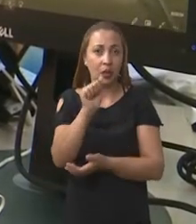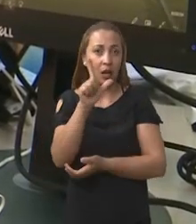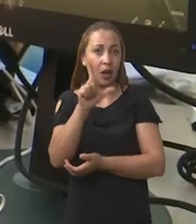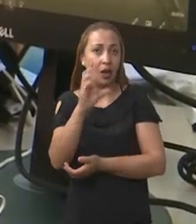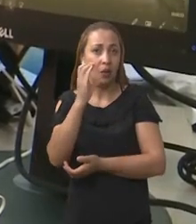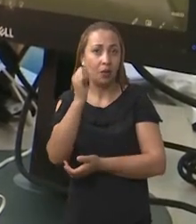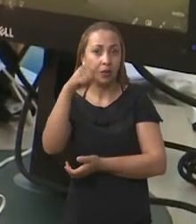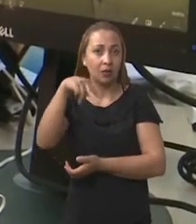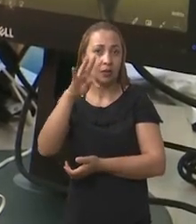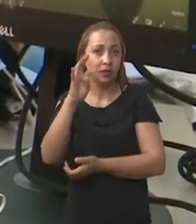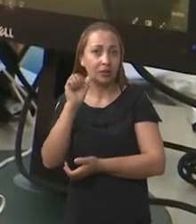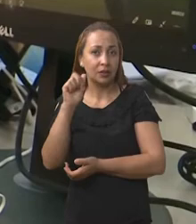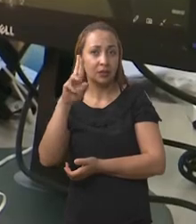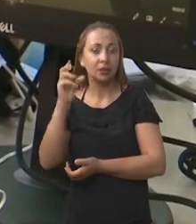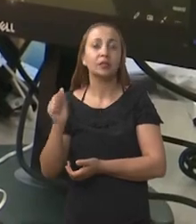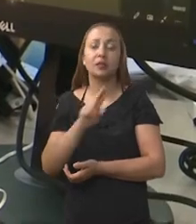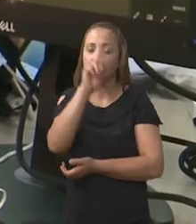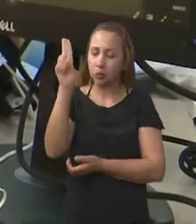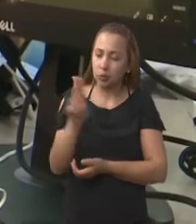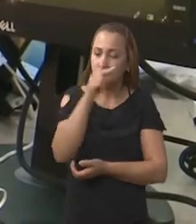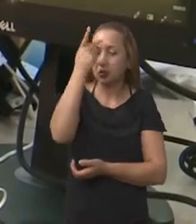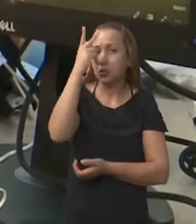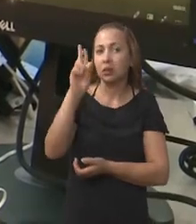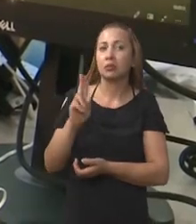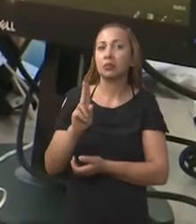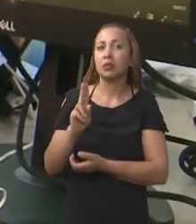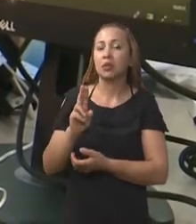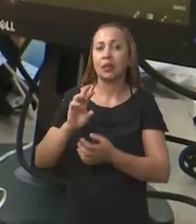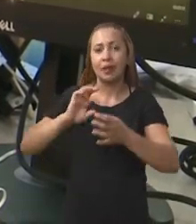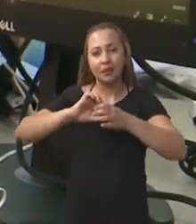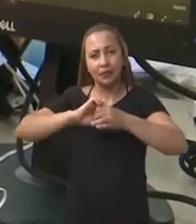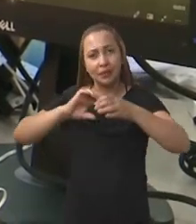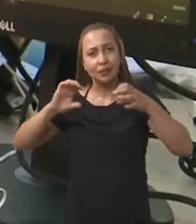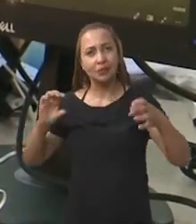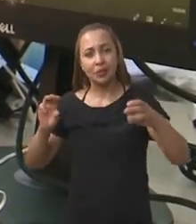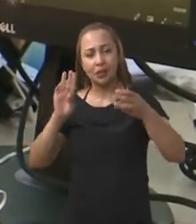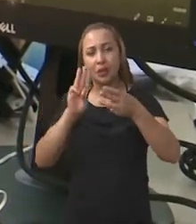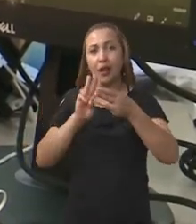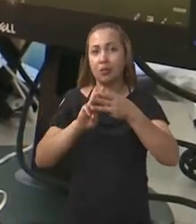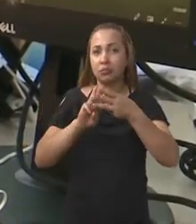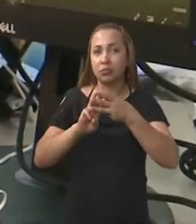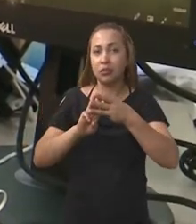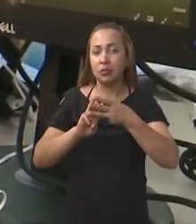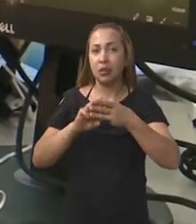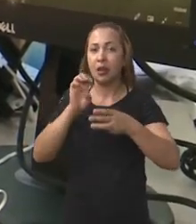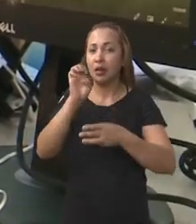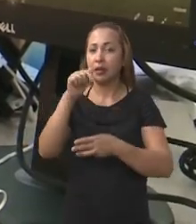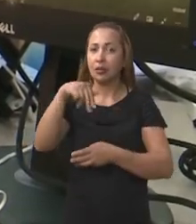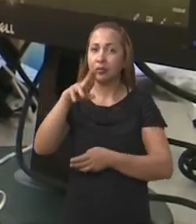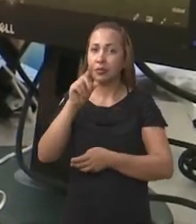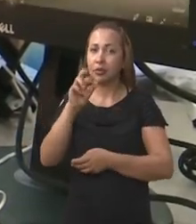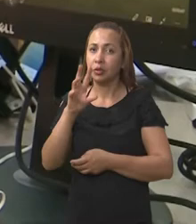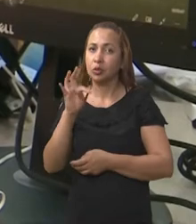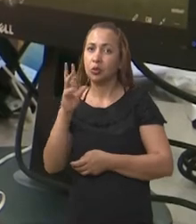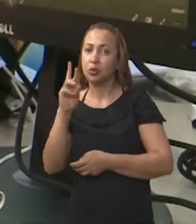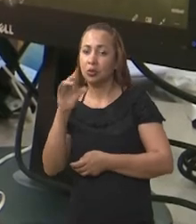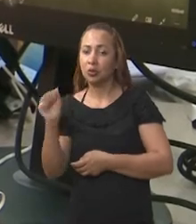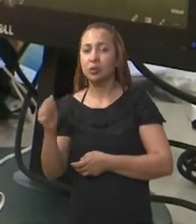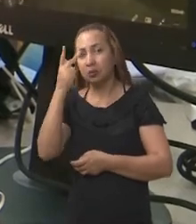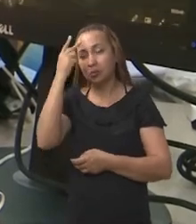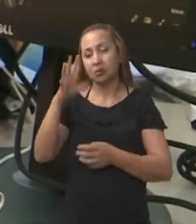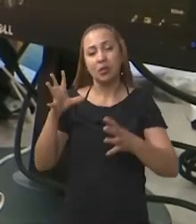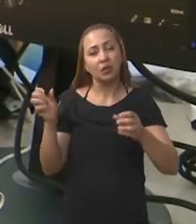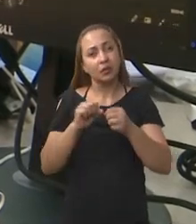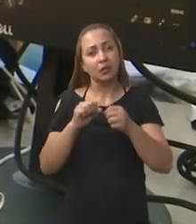Alcântara, ela vai ser utilizada para você desconectar a rede da Equatorial e formar a micro-rede